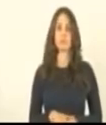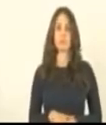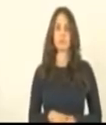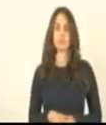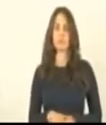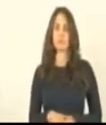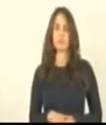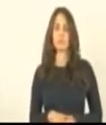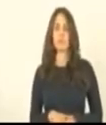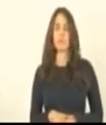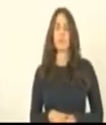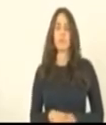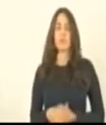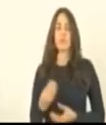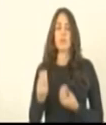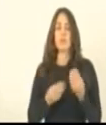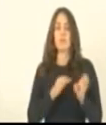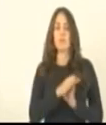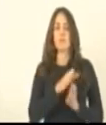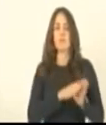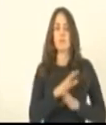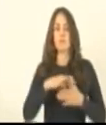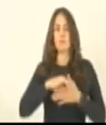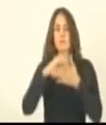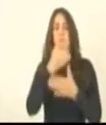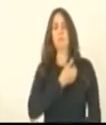Como encaminha a votação, líder do governo?